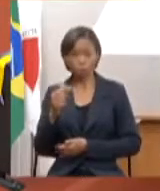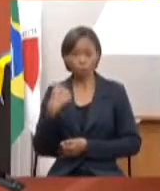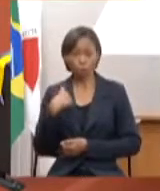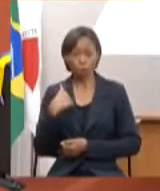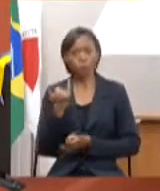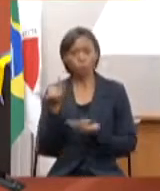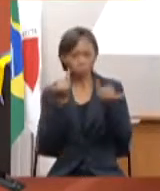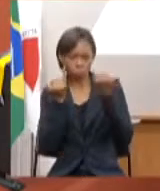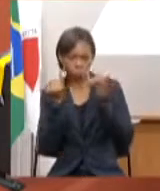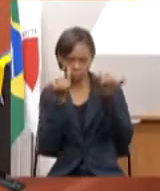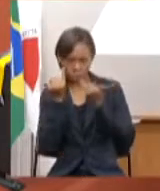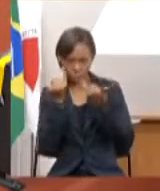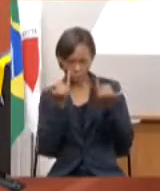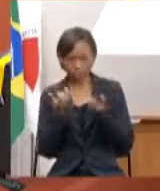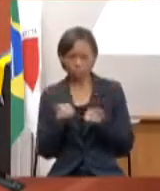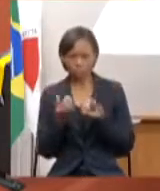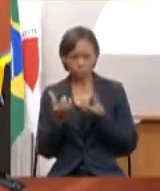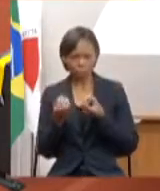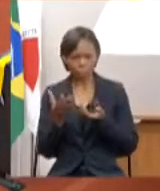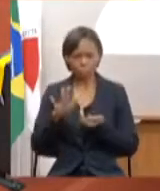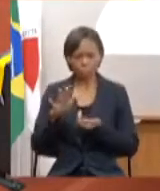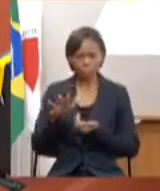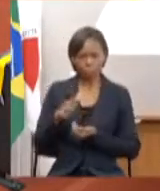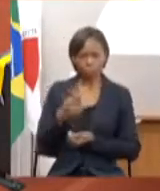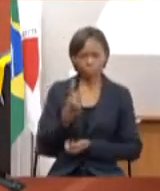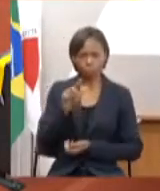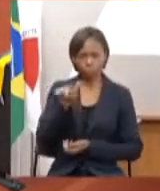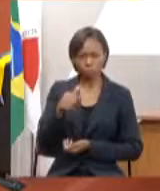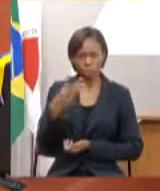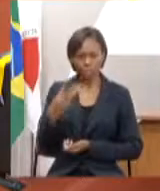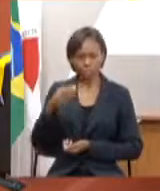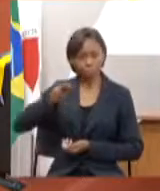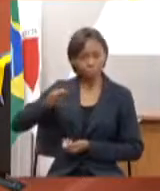é algo em torno de 2,3 milhões